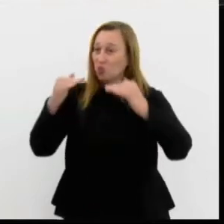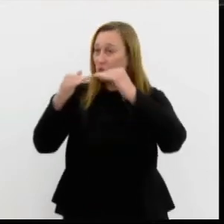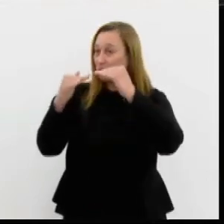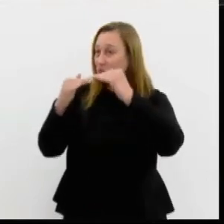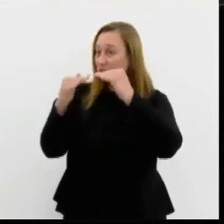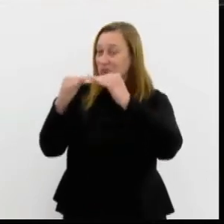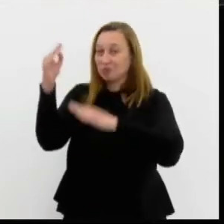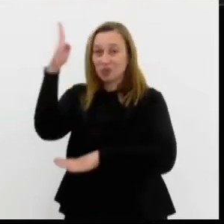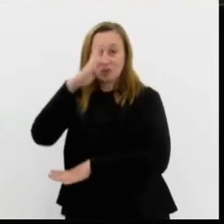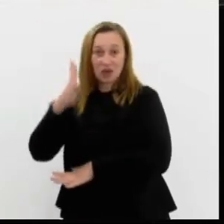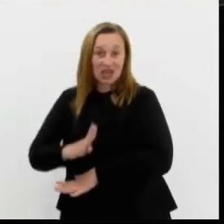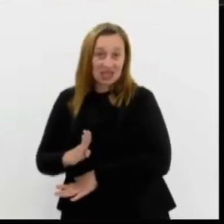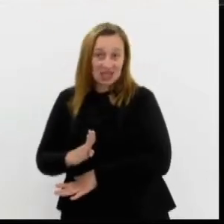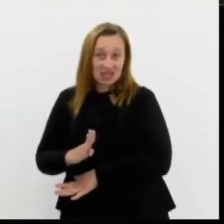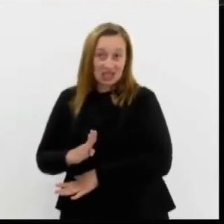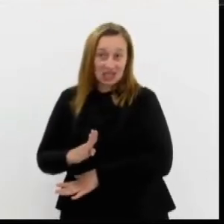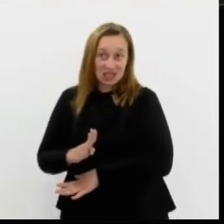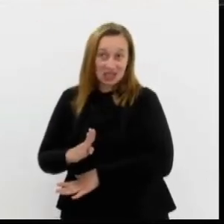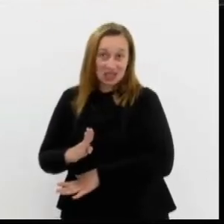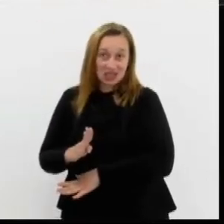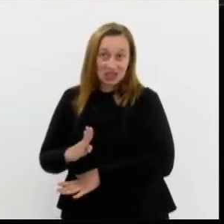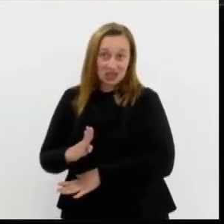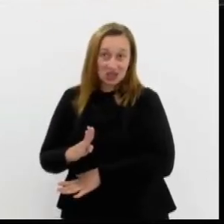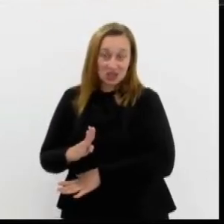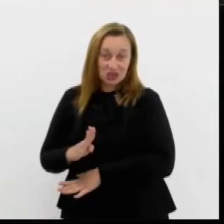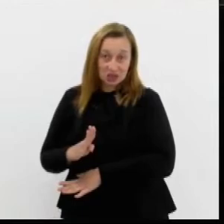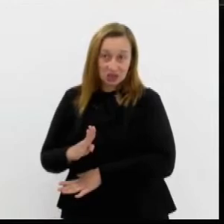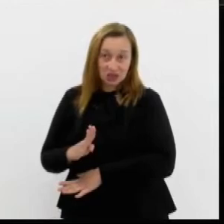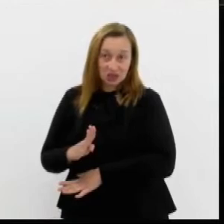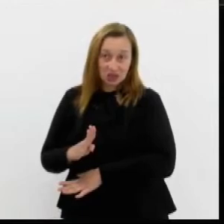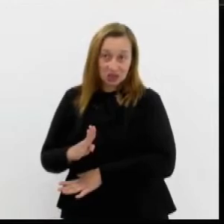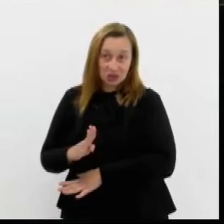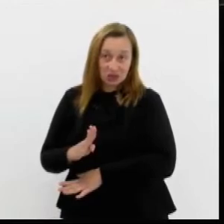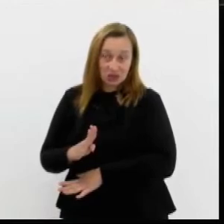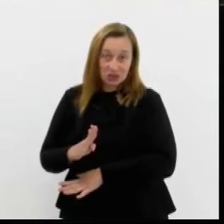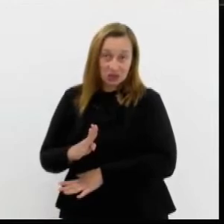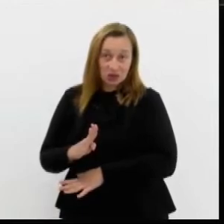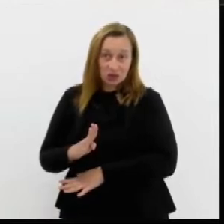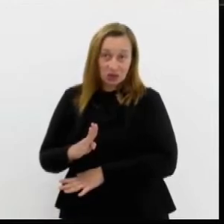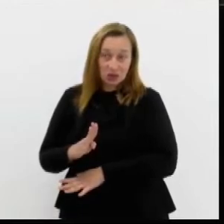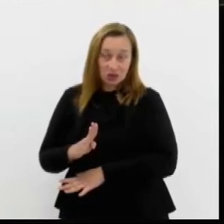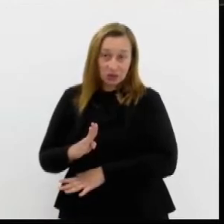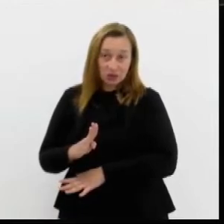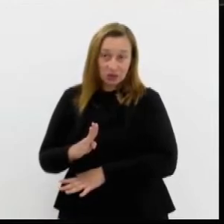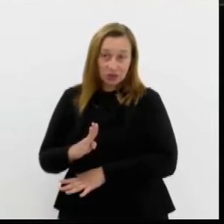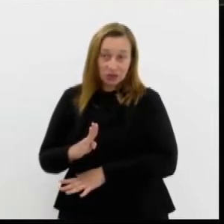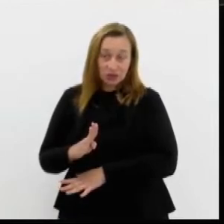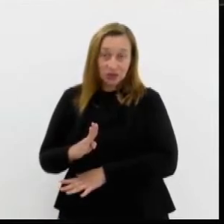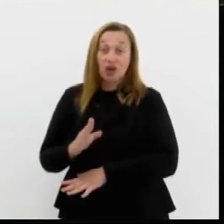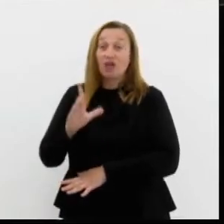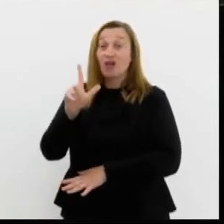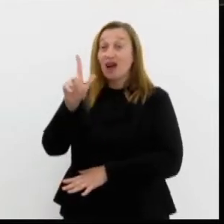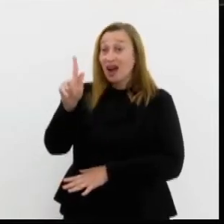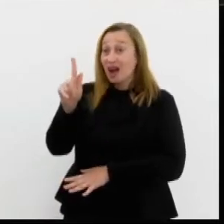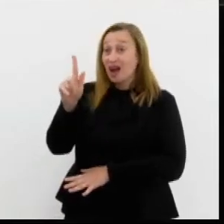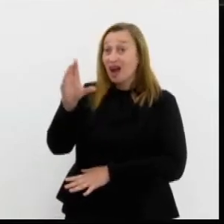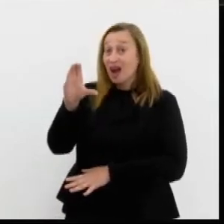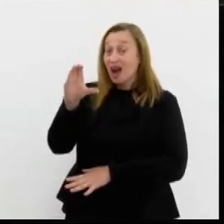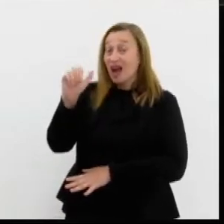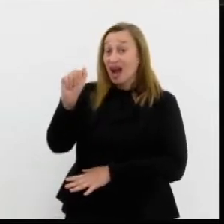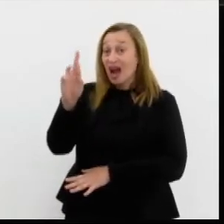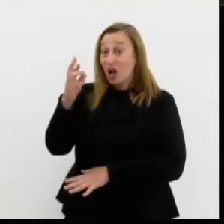e muito menos do decoro que este cargo exige dos seus ocupantes.